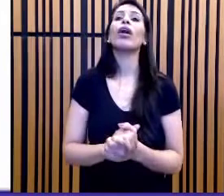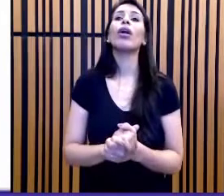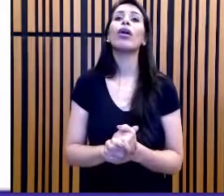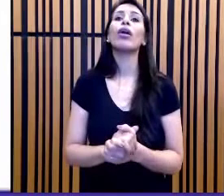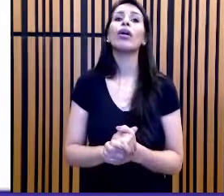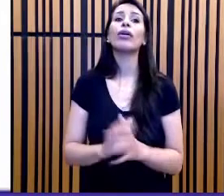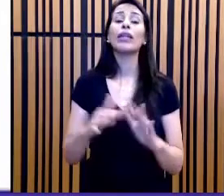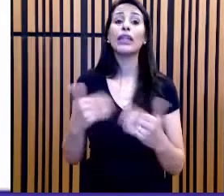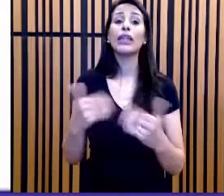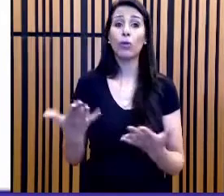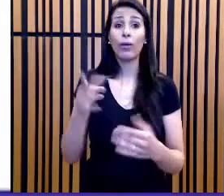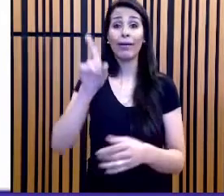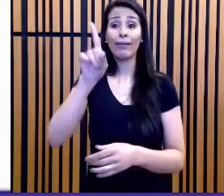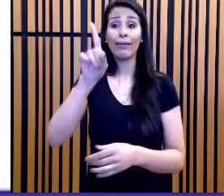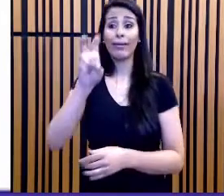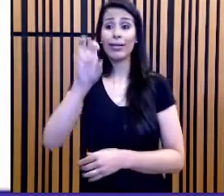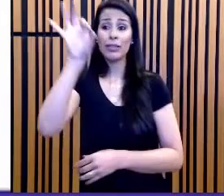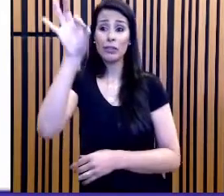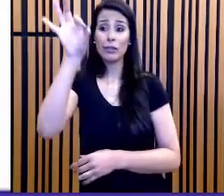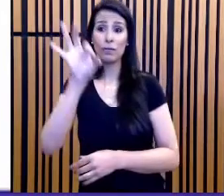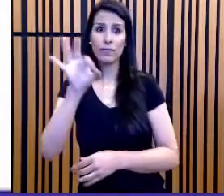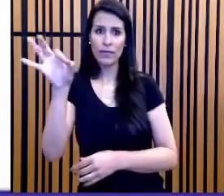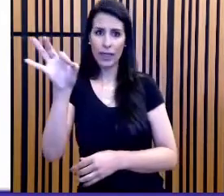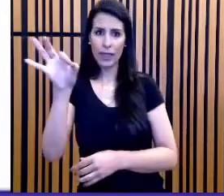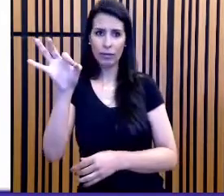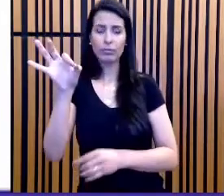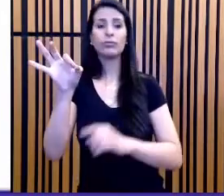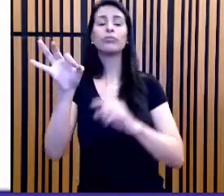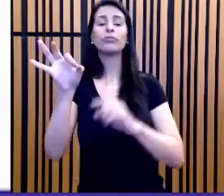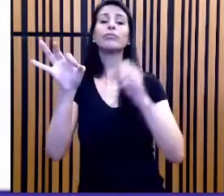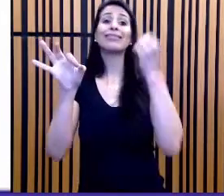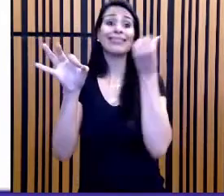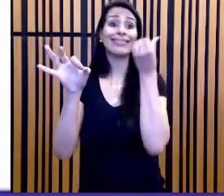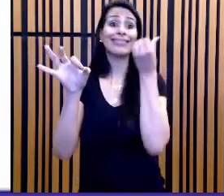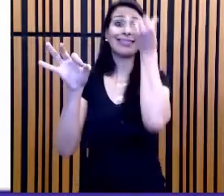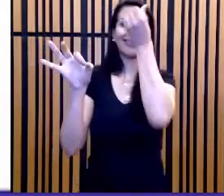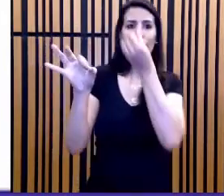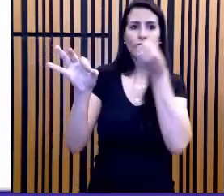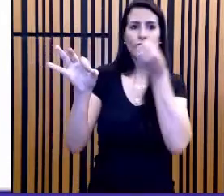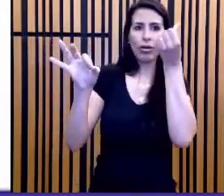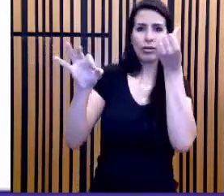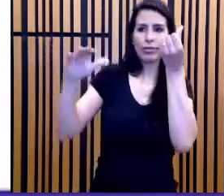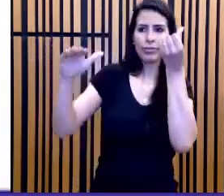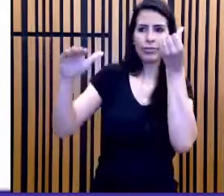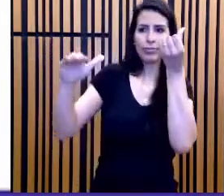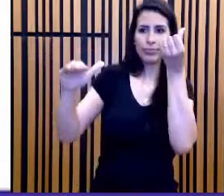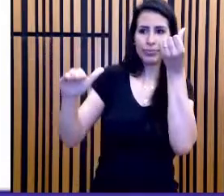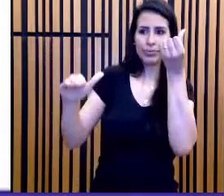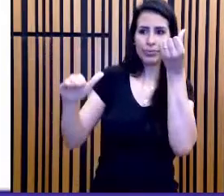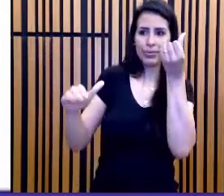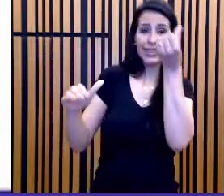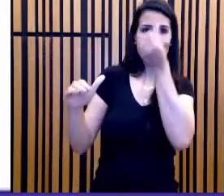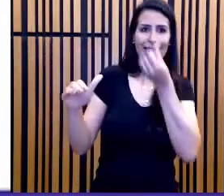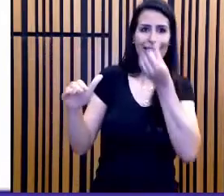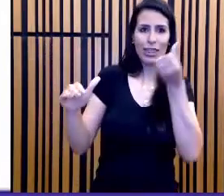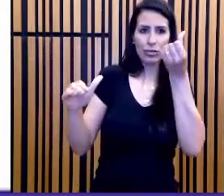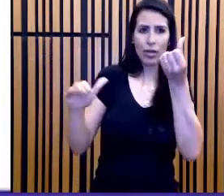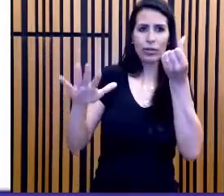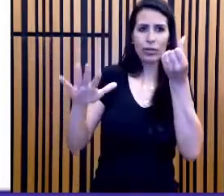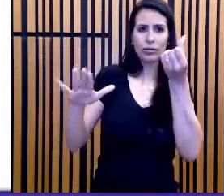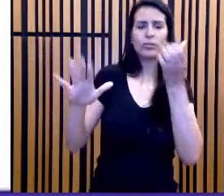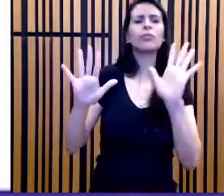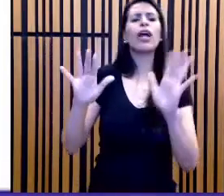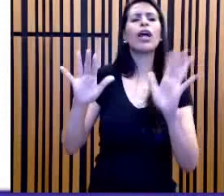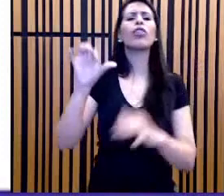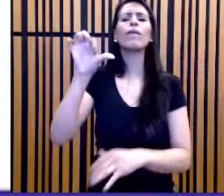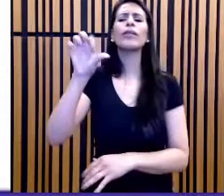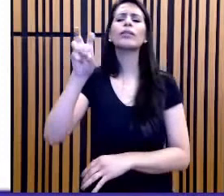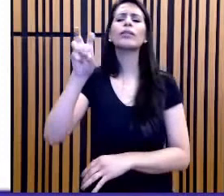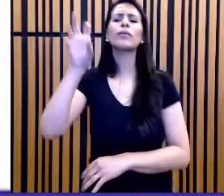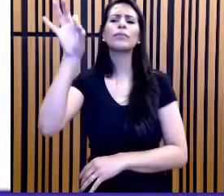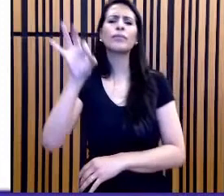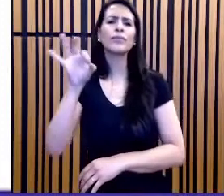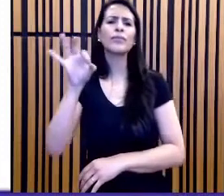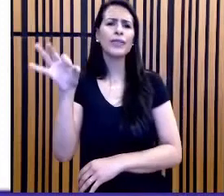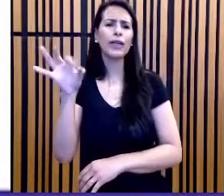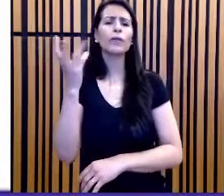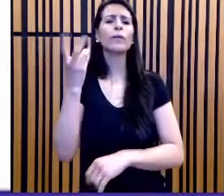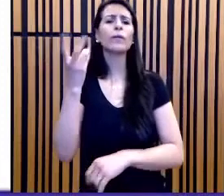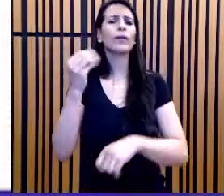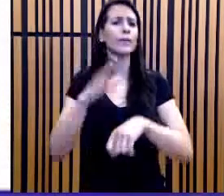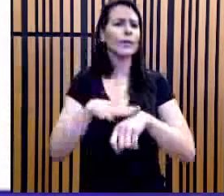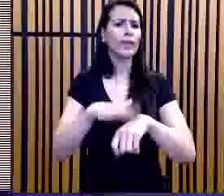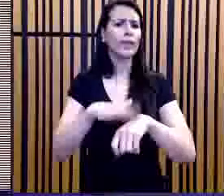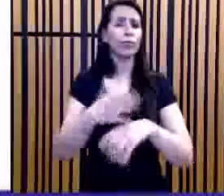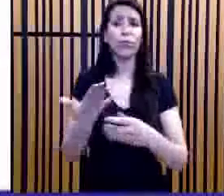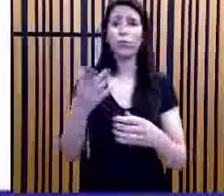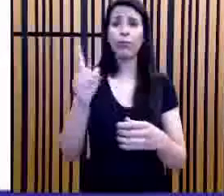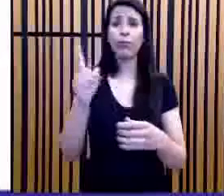necessário para consumir 15% da água dessa caixa. Quanto tempo será necessário para 95% de consumo?